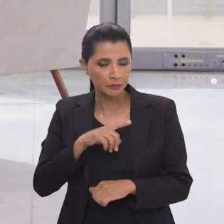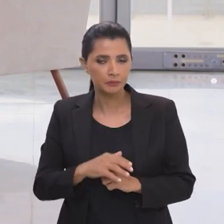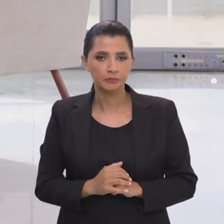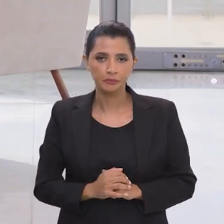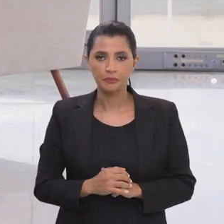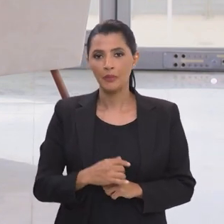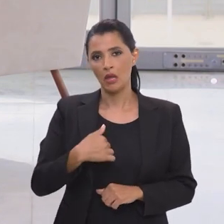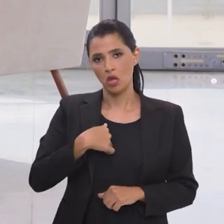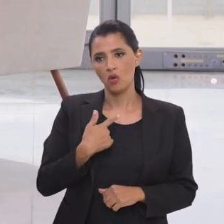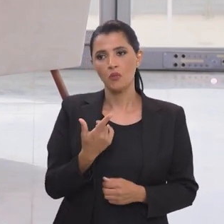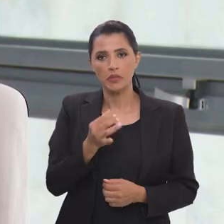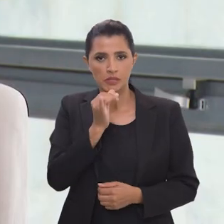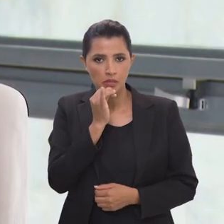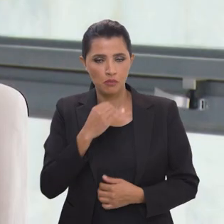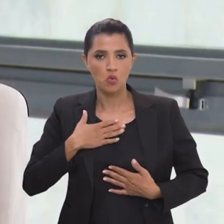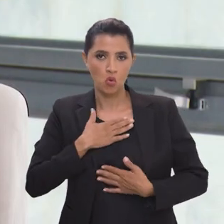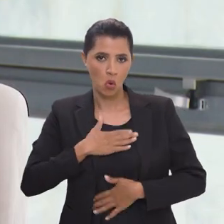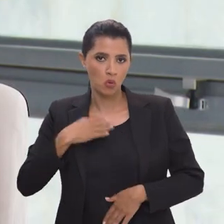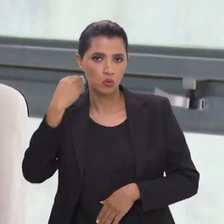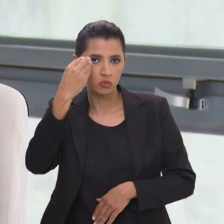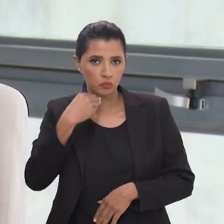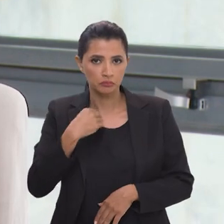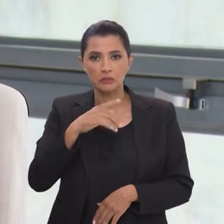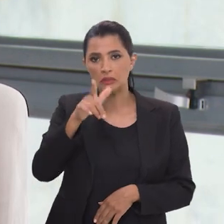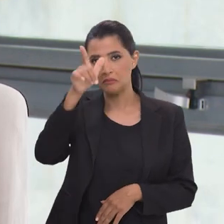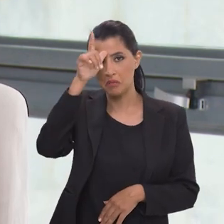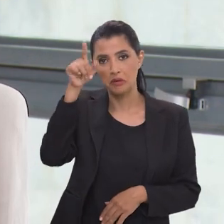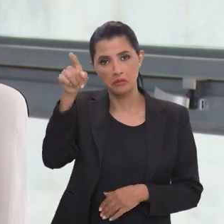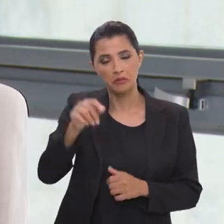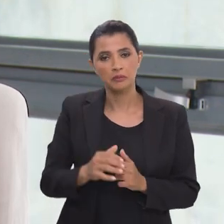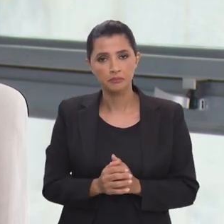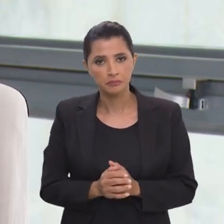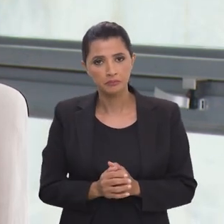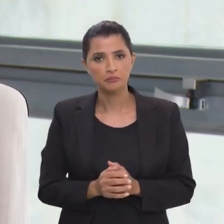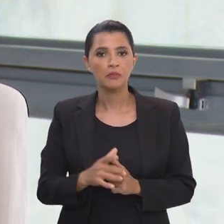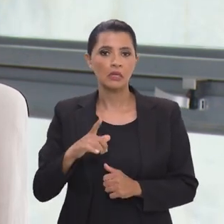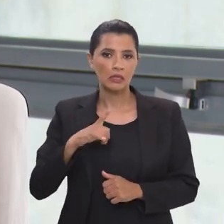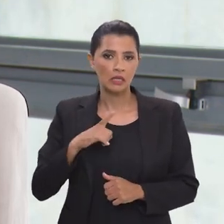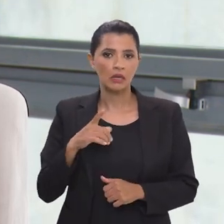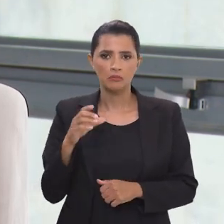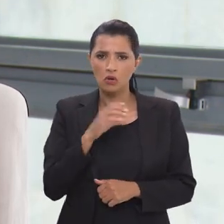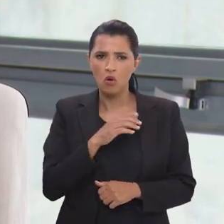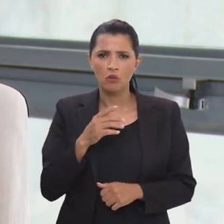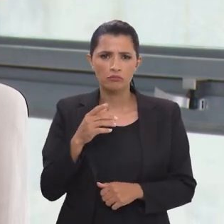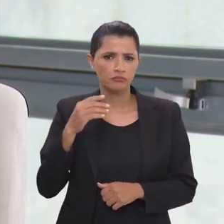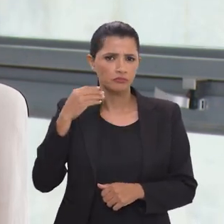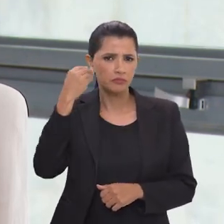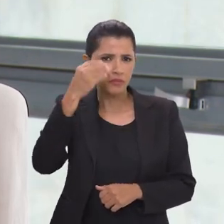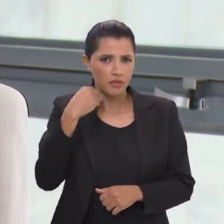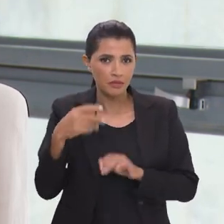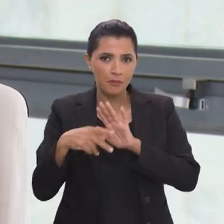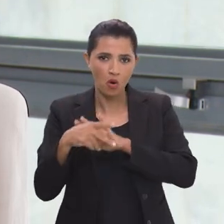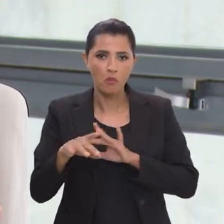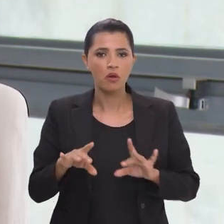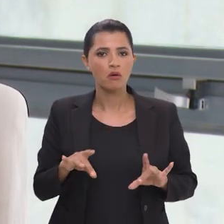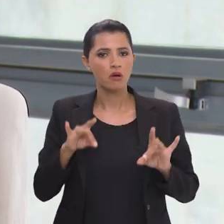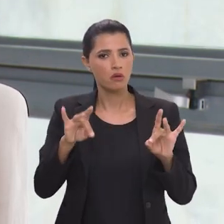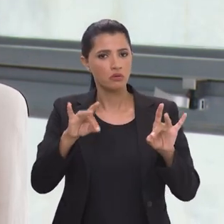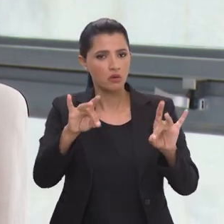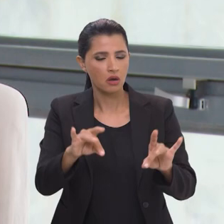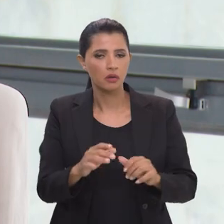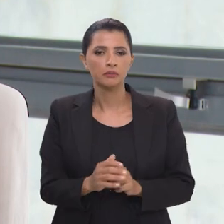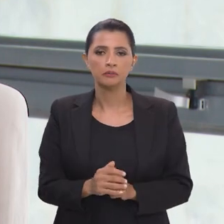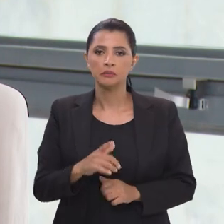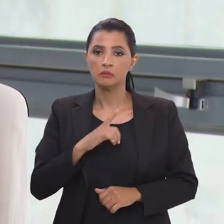eu por exemplo gosto muito da experiência da Alemanha nós temos uma experiência recente muito importante na